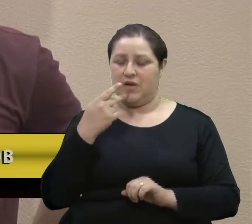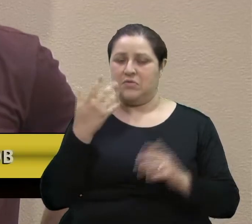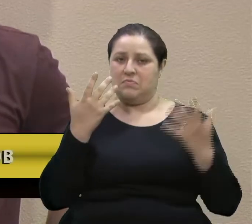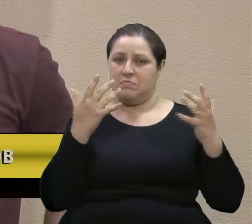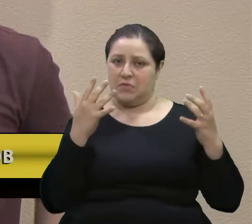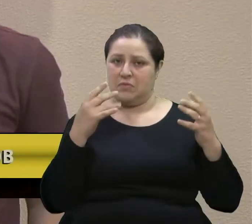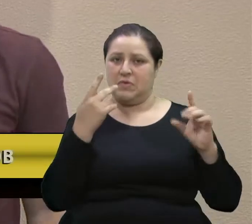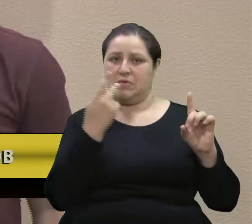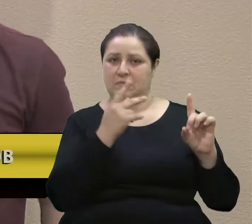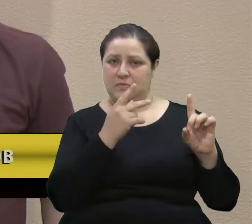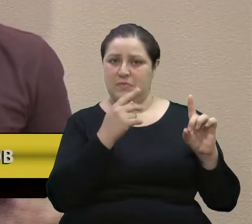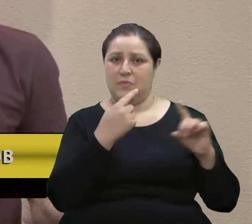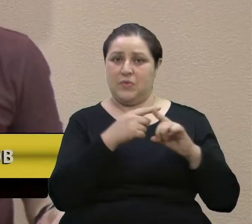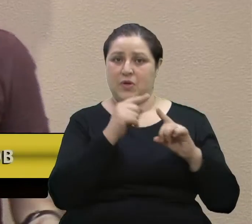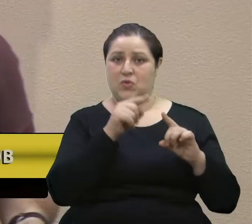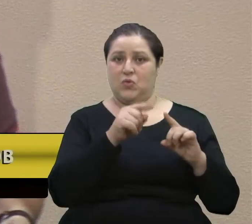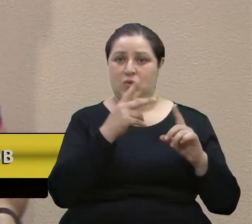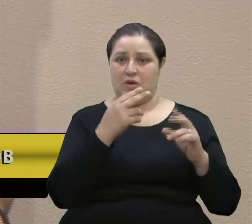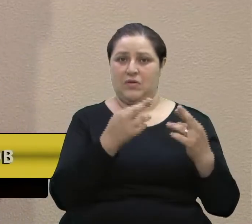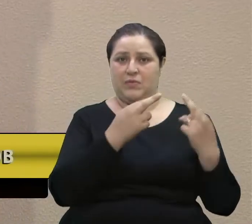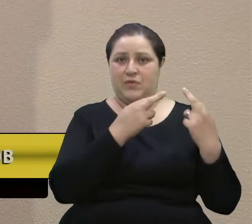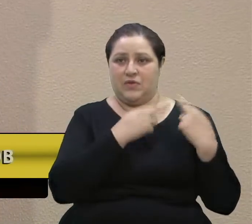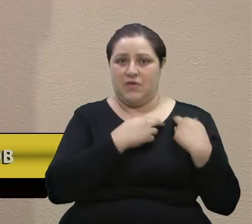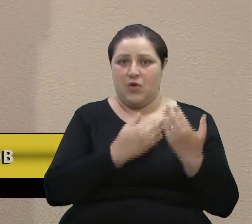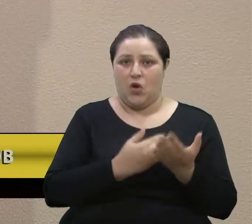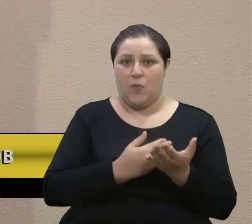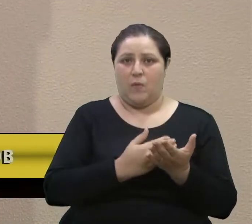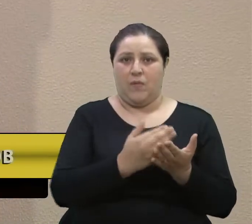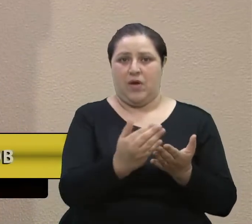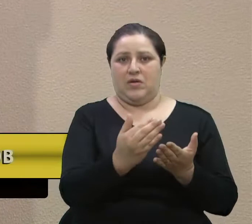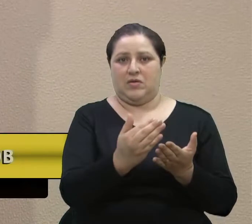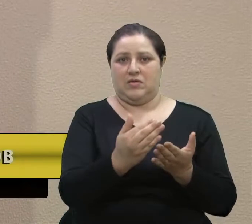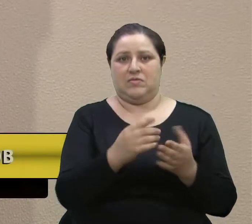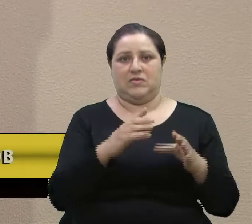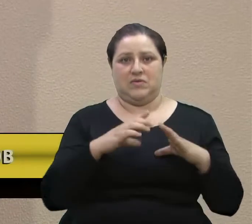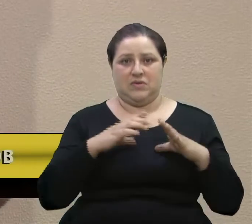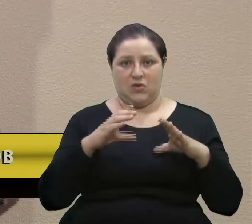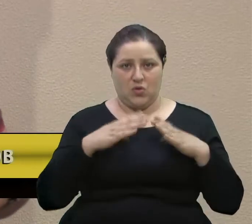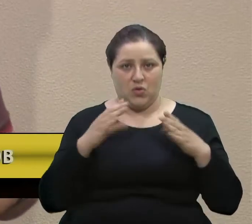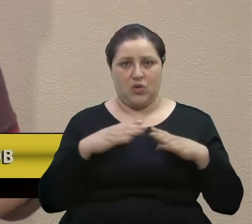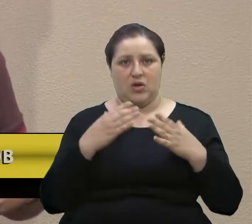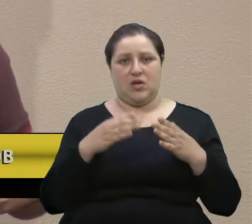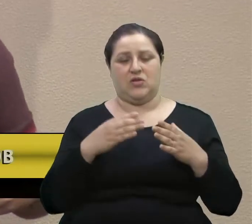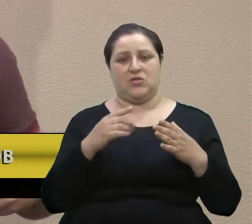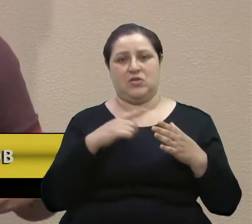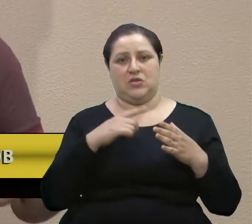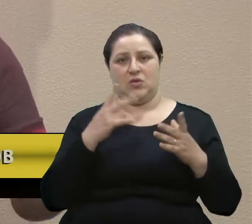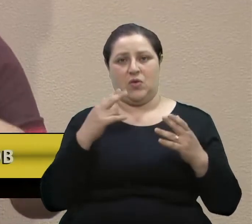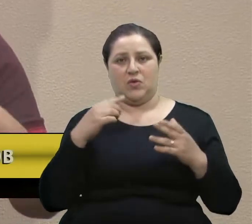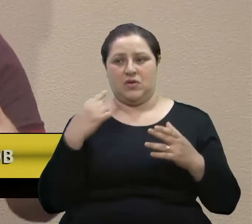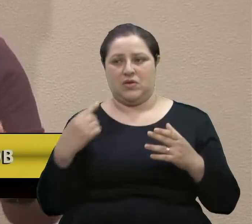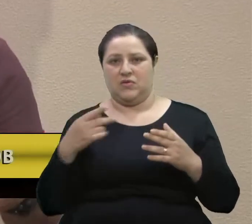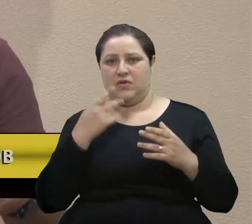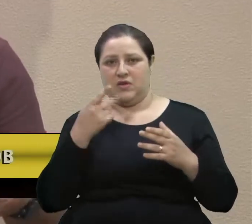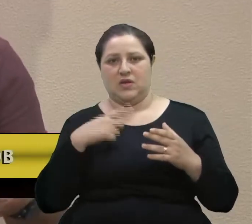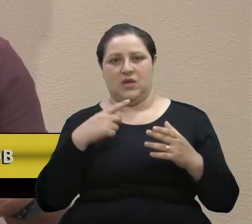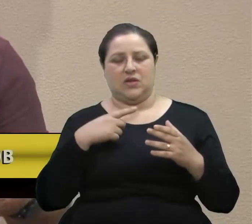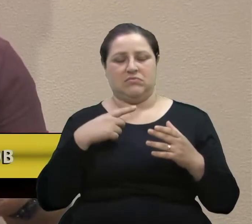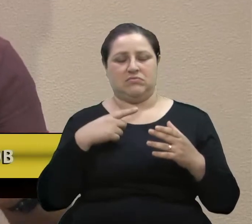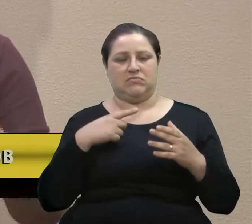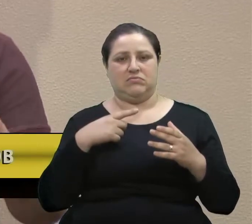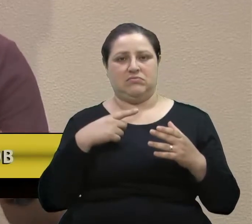senhora, porque foi a senhora que puxou isso, que teve a coragem de fazer, como o vereador Denise disse, um enfrentamento,